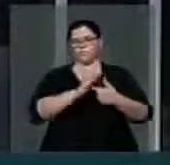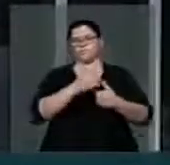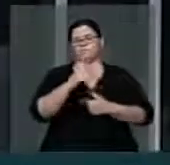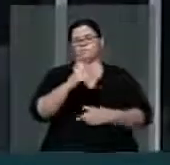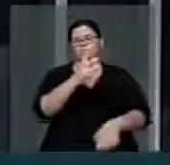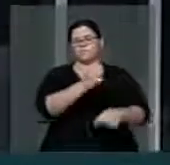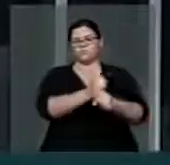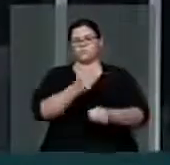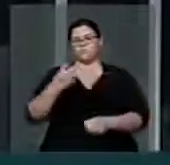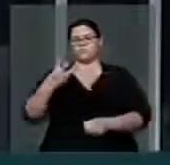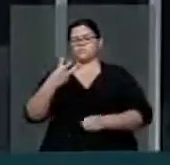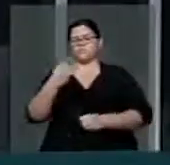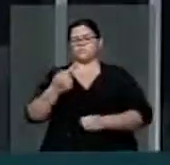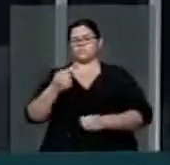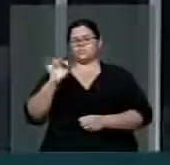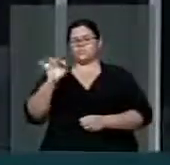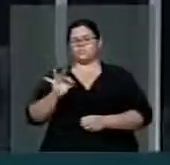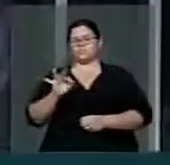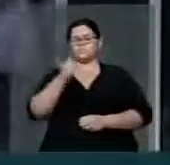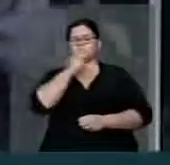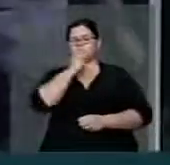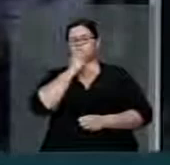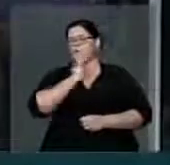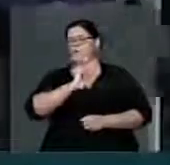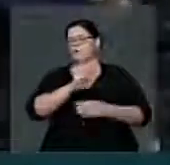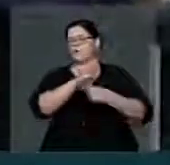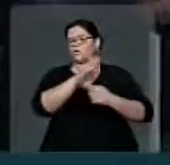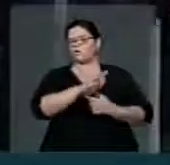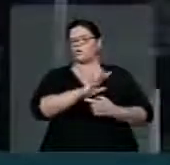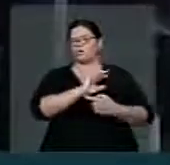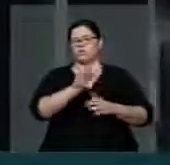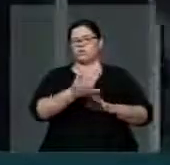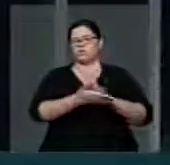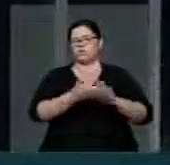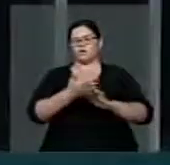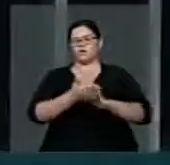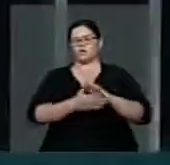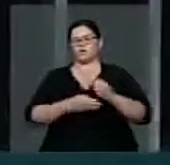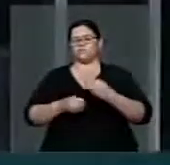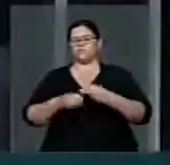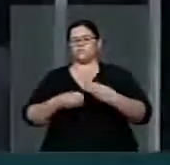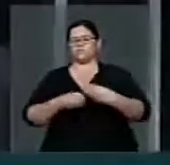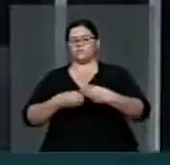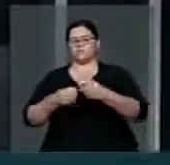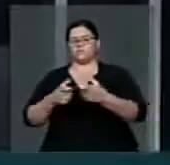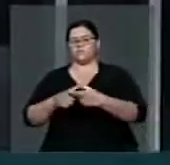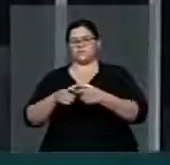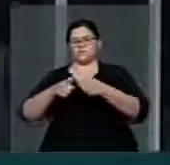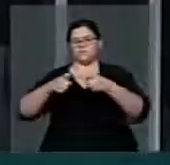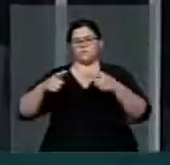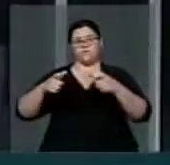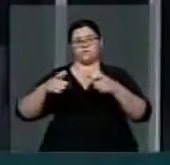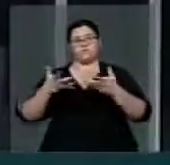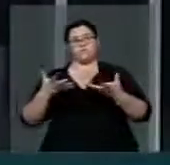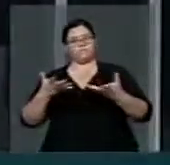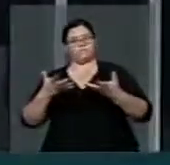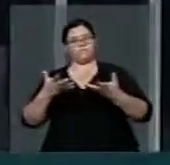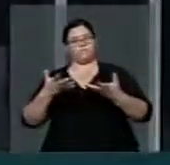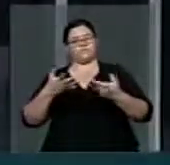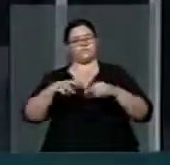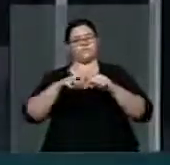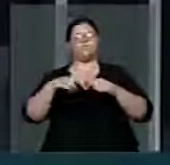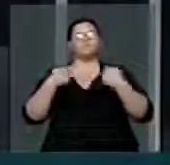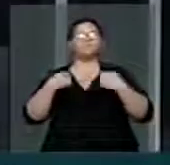37% não conseguiram fazê-los, municípios pequenos e médios. Portanto, é